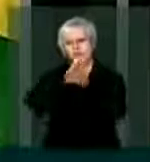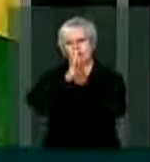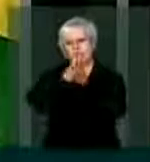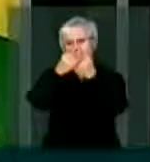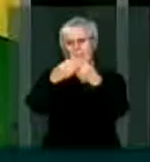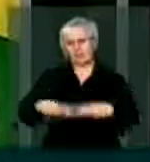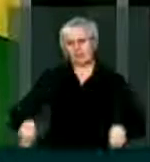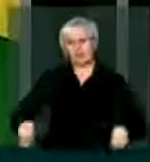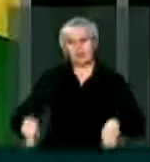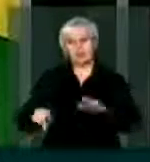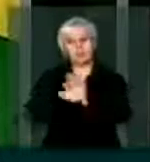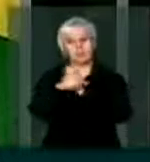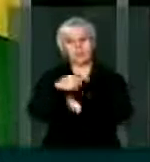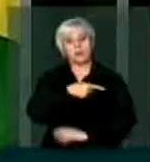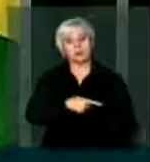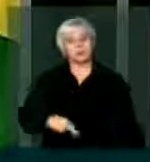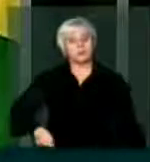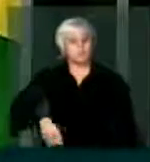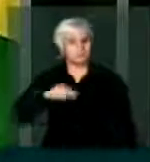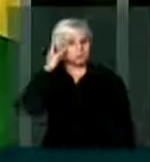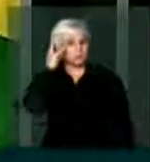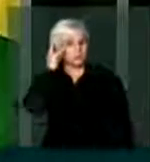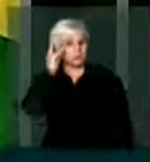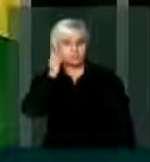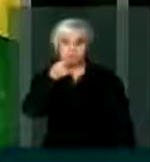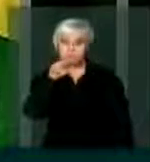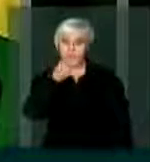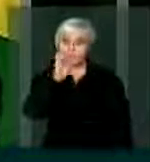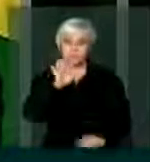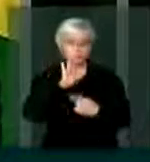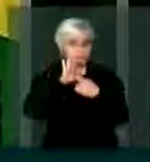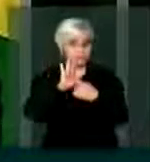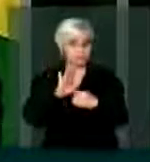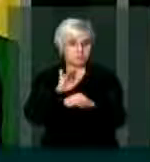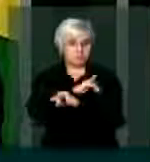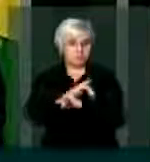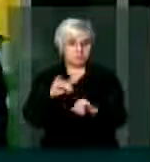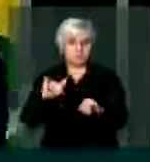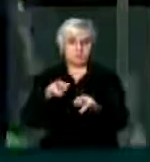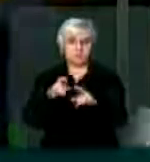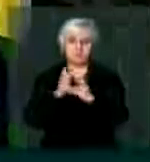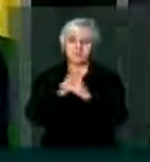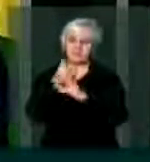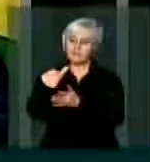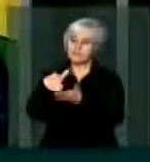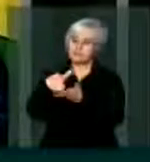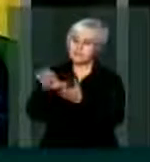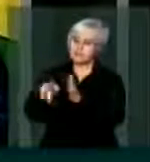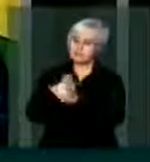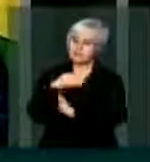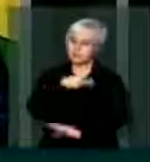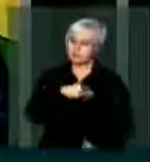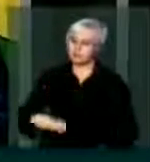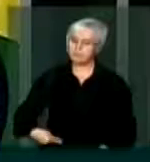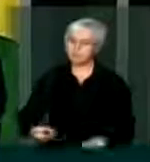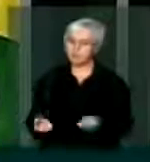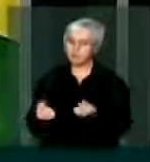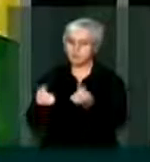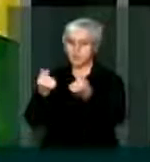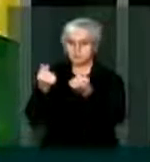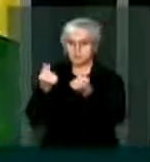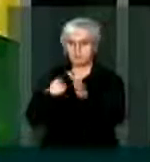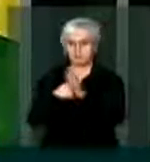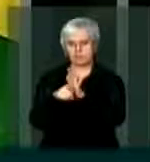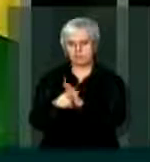como a própria presidente Dilma, eleita, acabou de mostrar com a demissão do ministro da Economia,